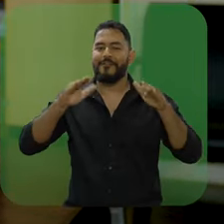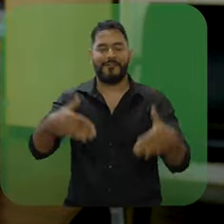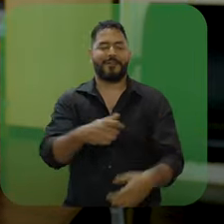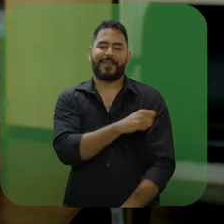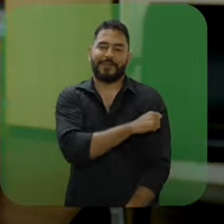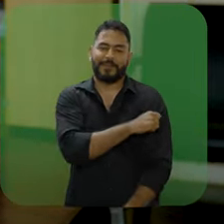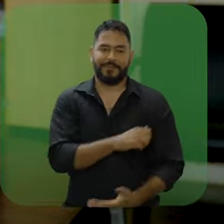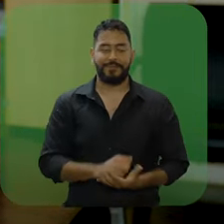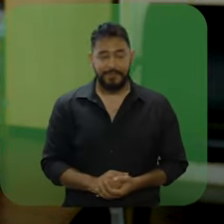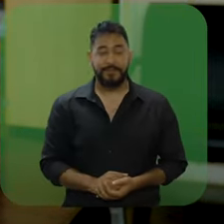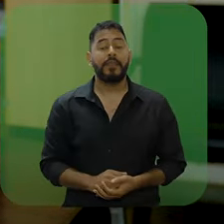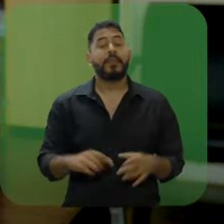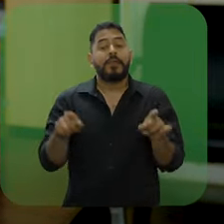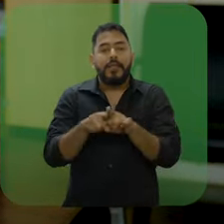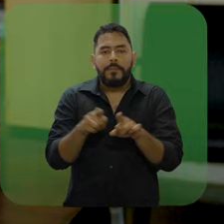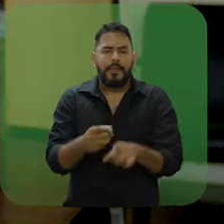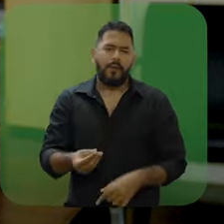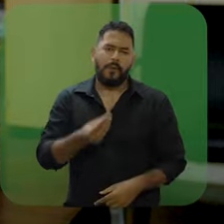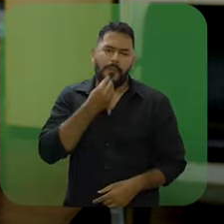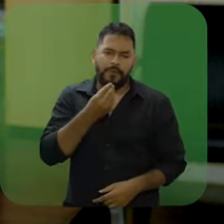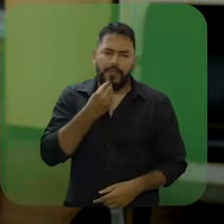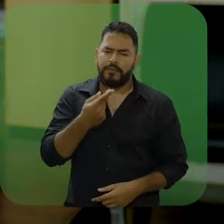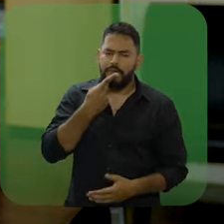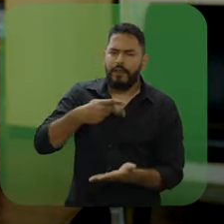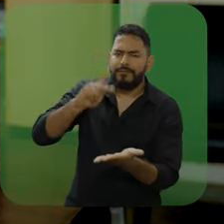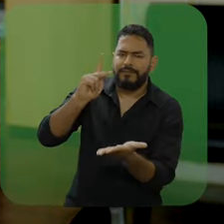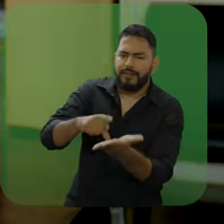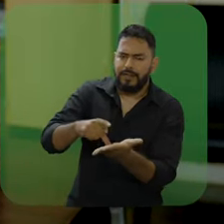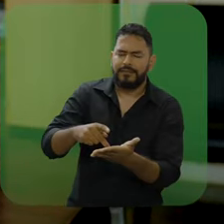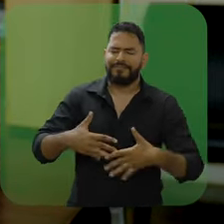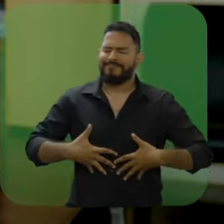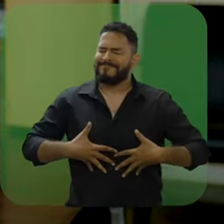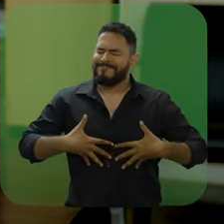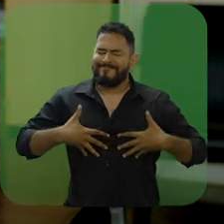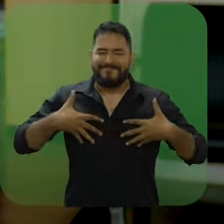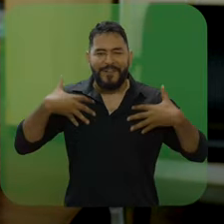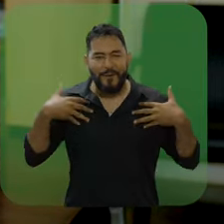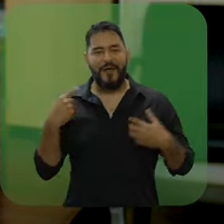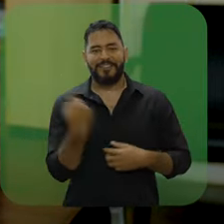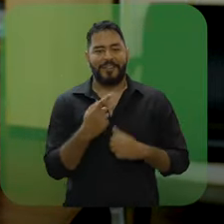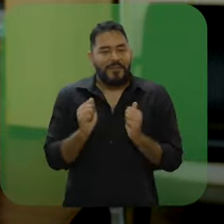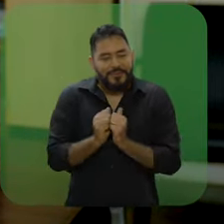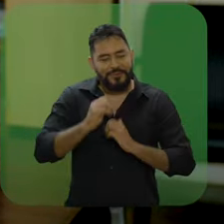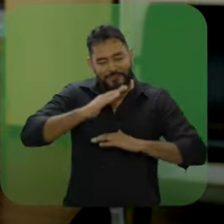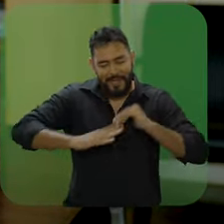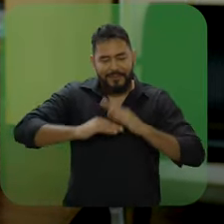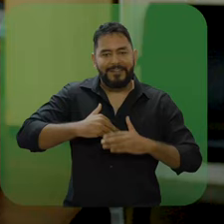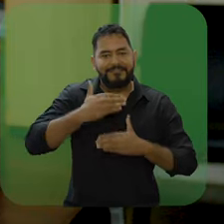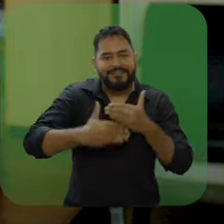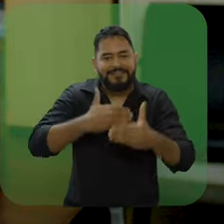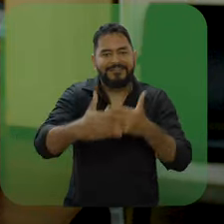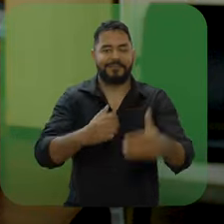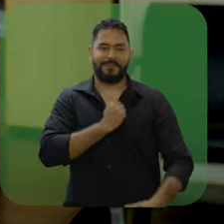a vocês. E também temos a oportunidade de reafirmar que é uma honra construímos juntos e juntas o